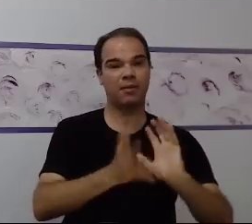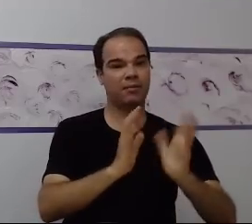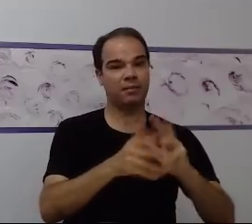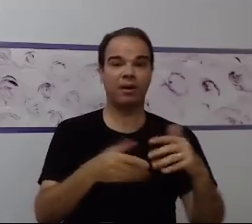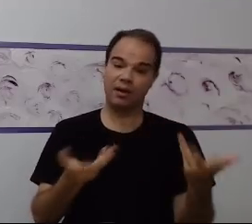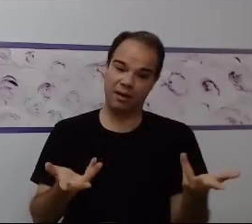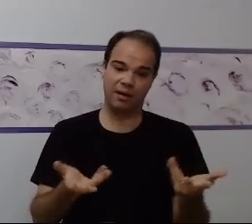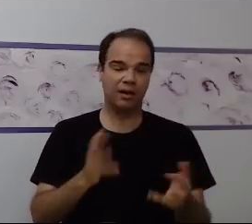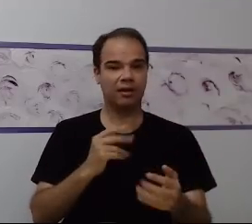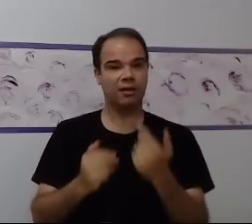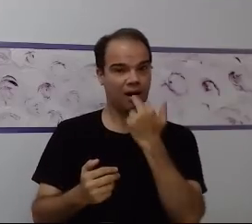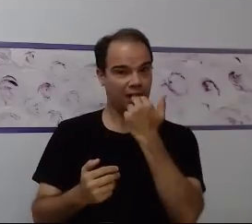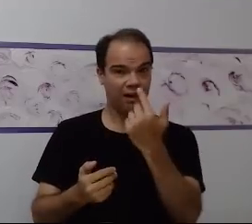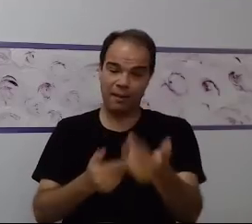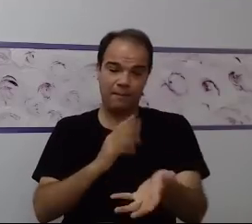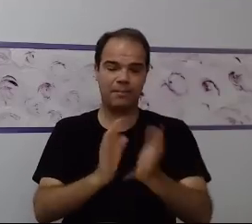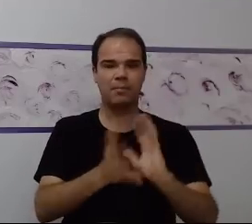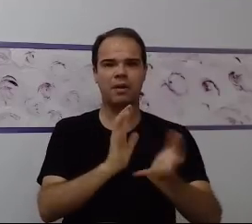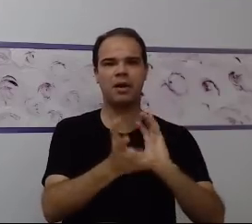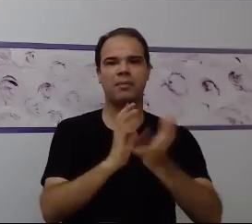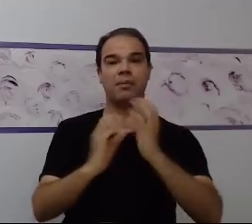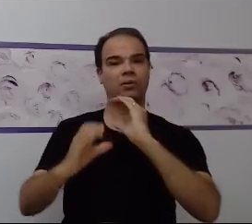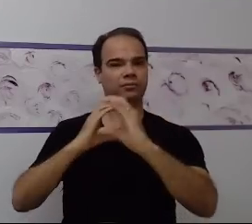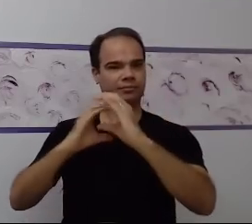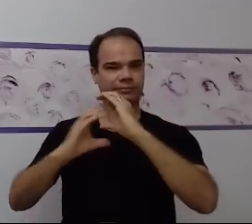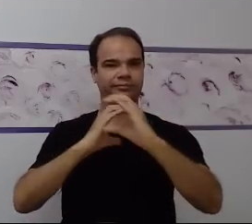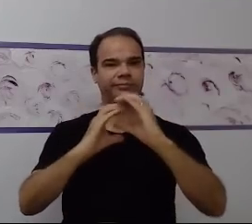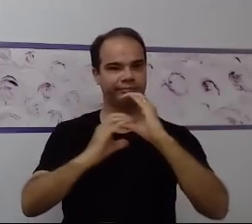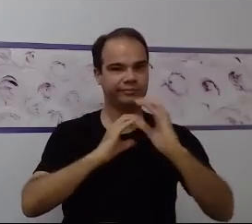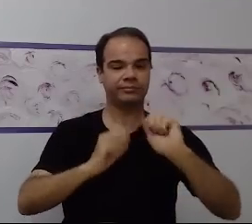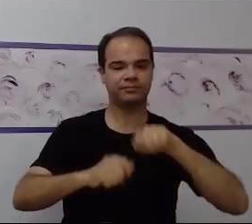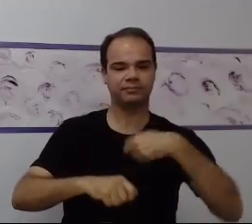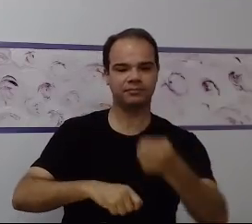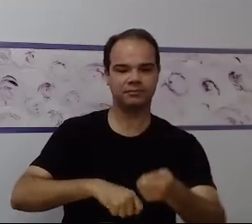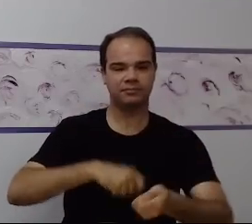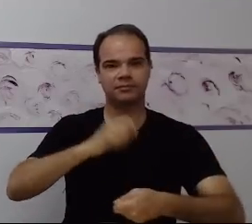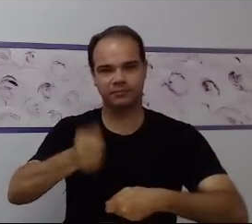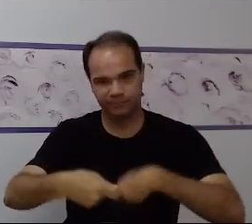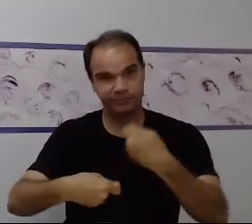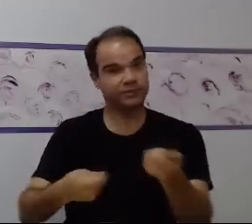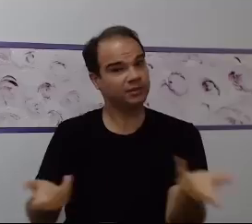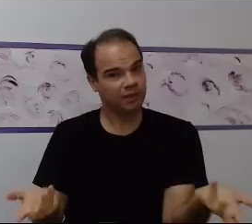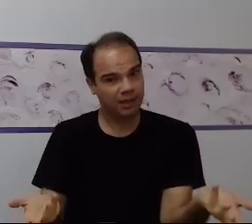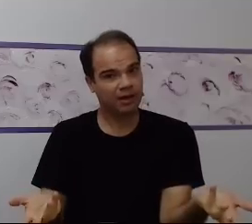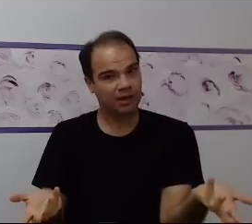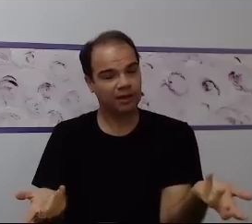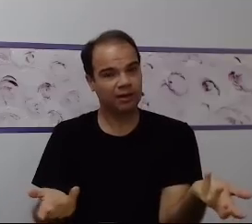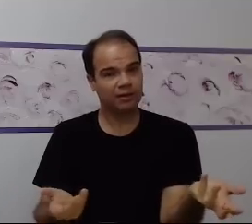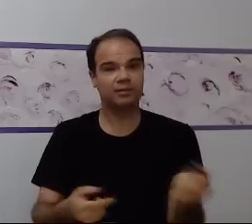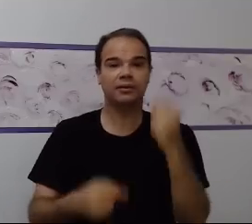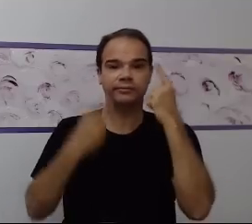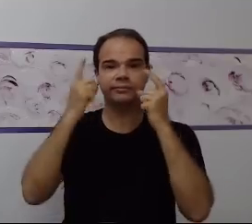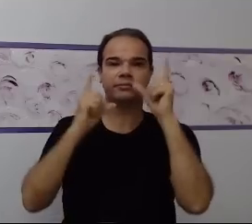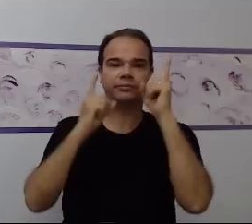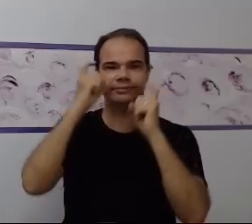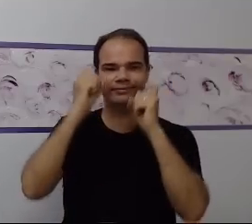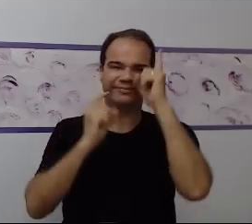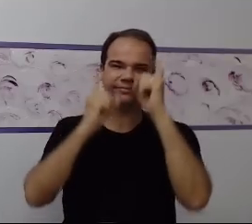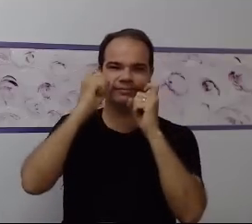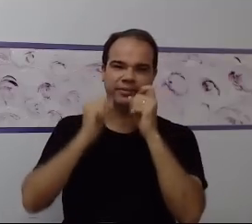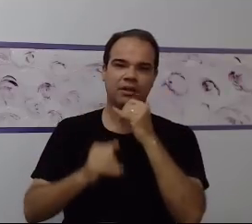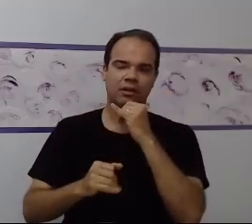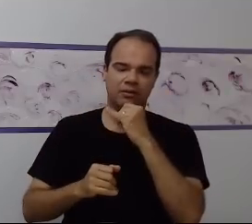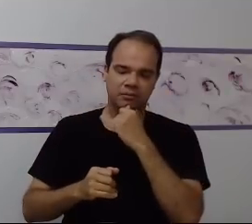ela é uma língua, ela tem uma comunicação, uma intenção de comunicação. A gente tem expressões faciais, se eu estou